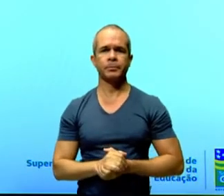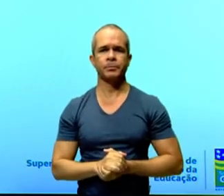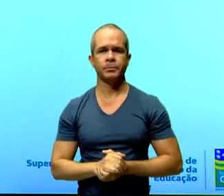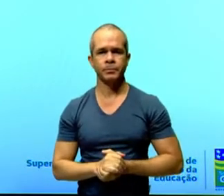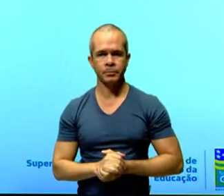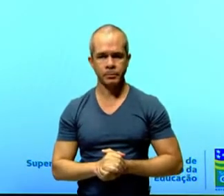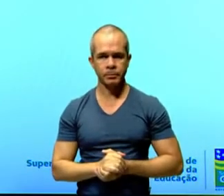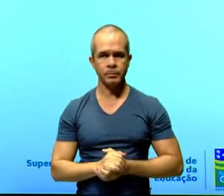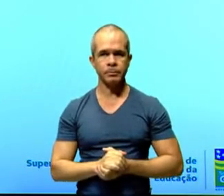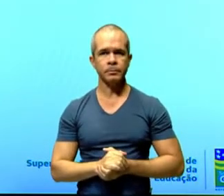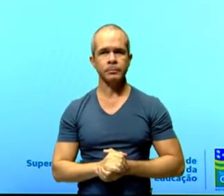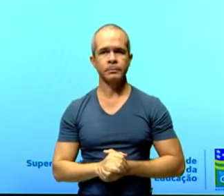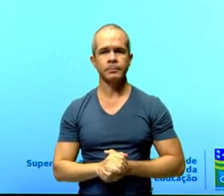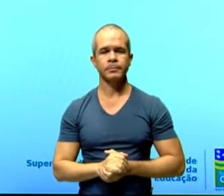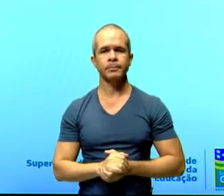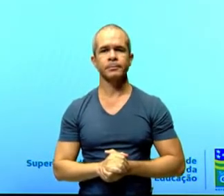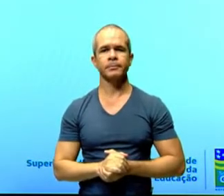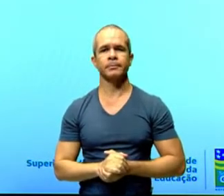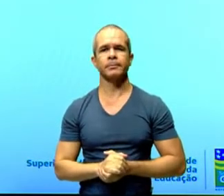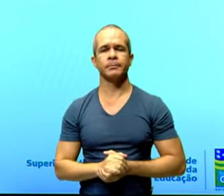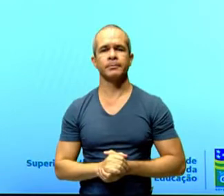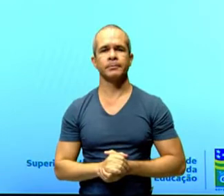Tá bom? Corta para mim aqui.